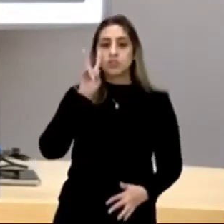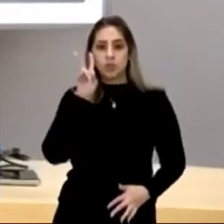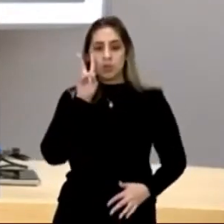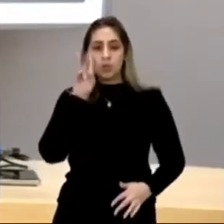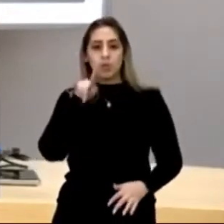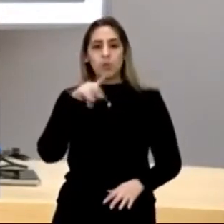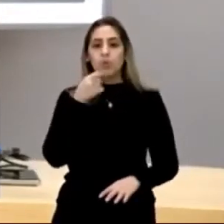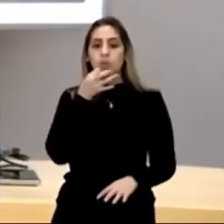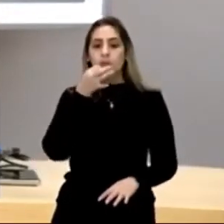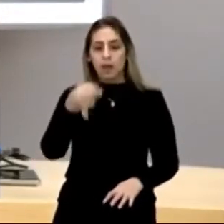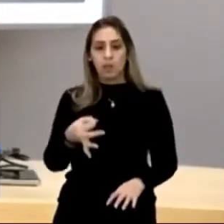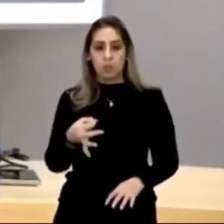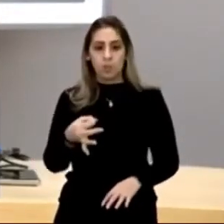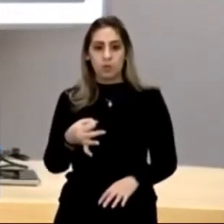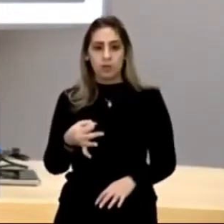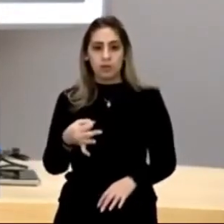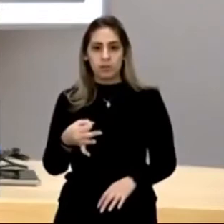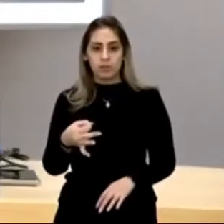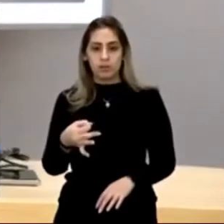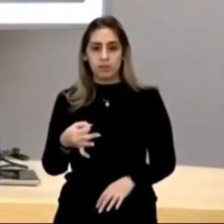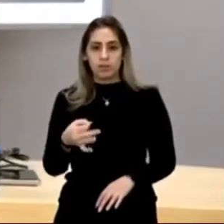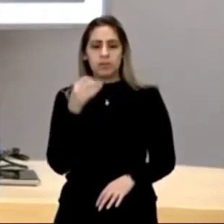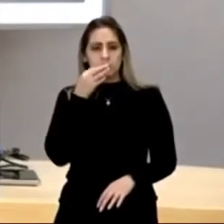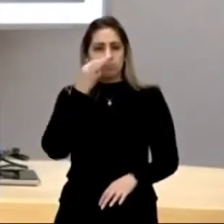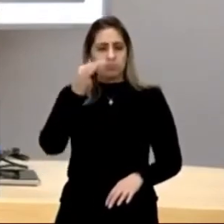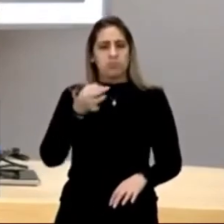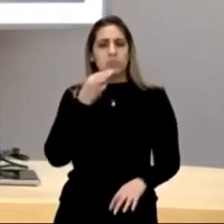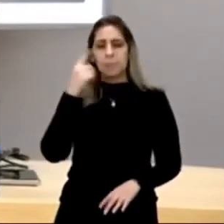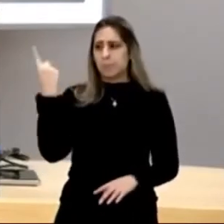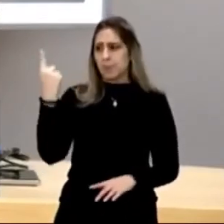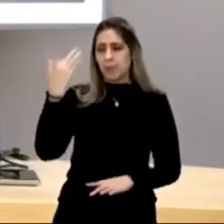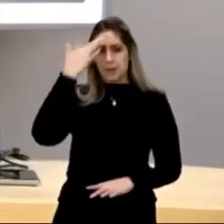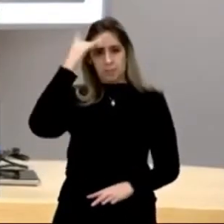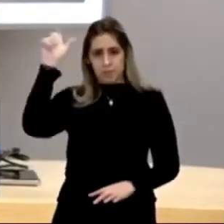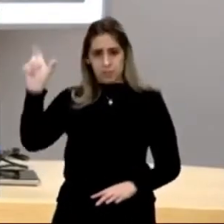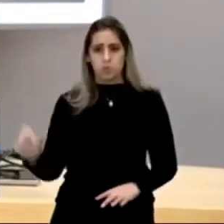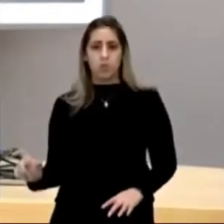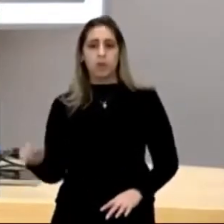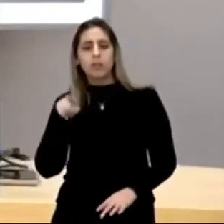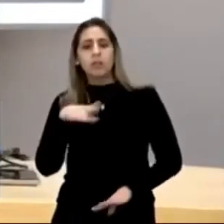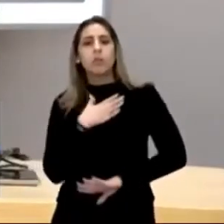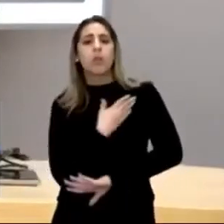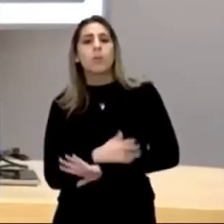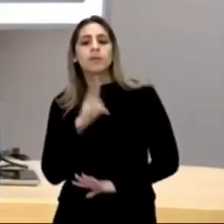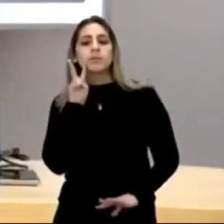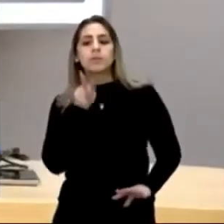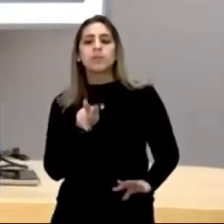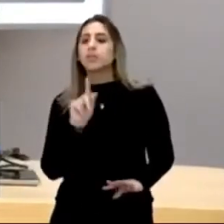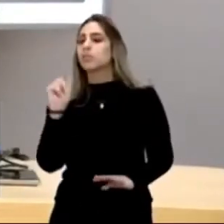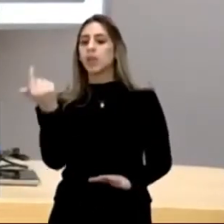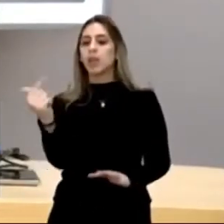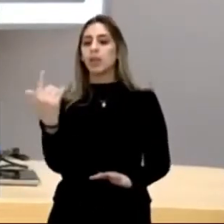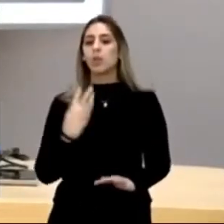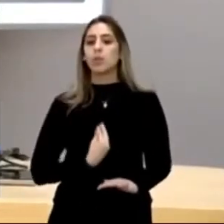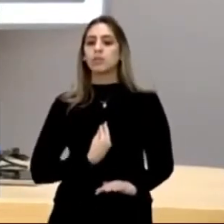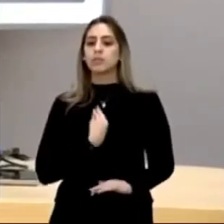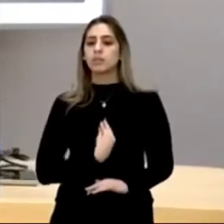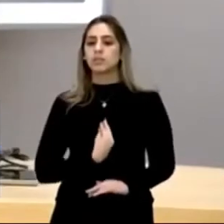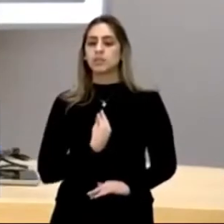o narrador, narrando em primeira pessoa, ele começa a ver que não existe,